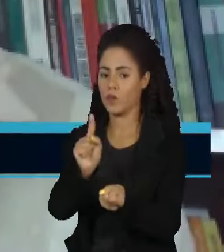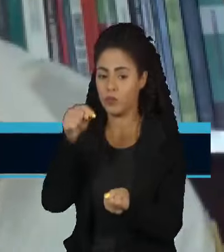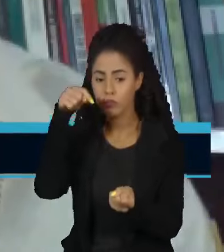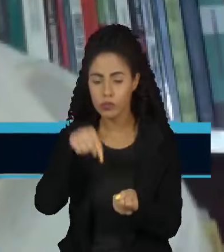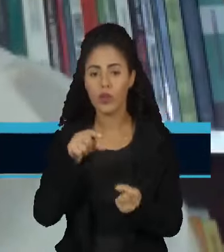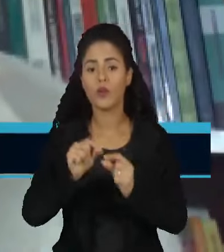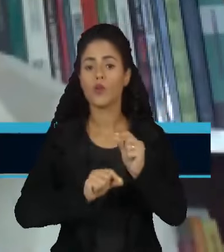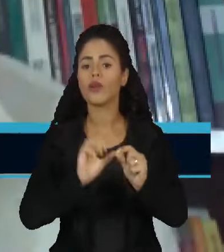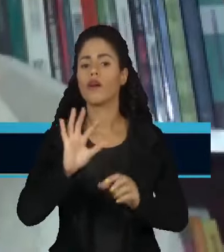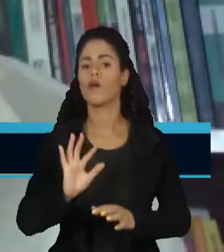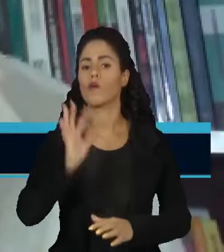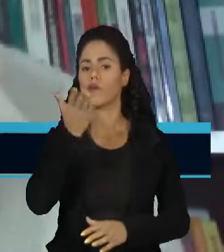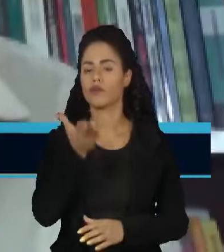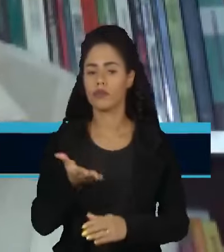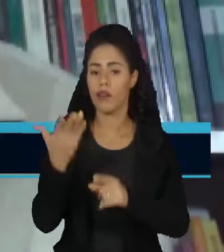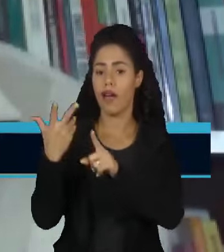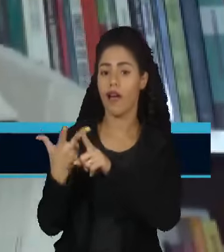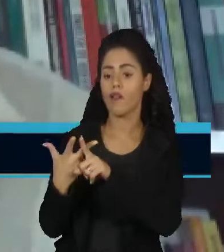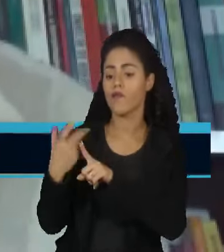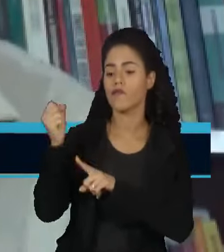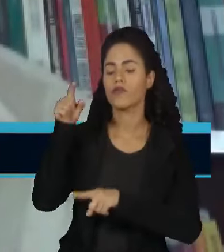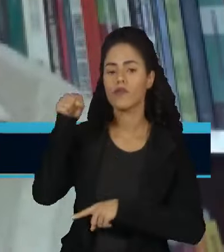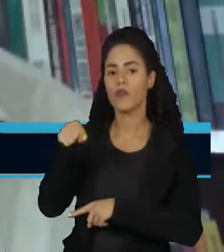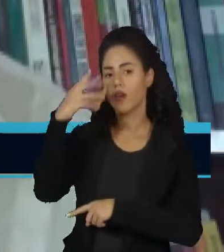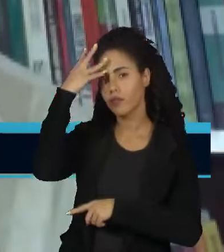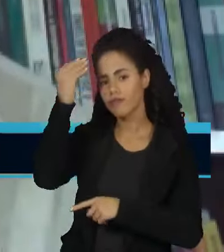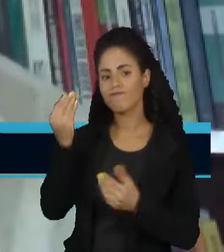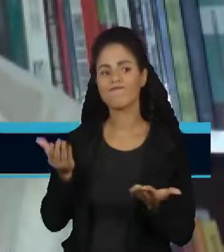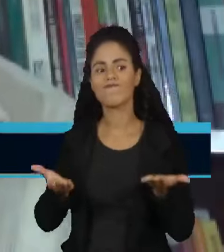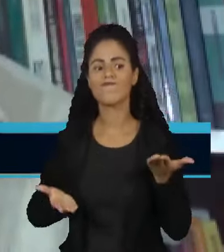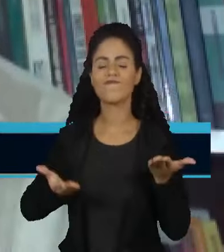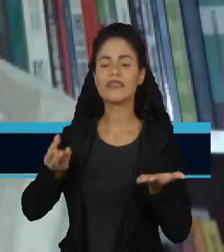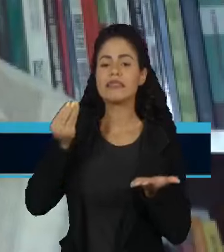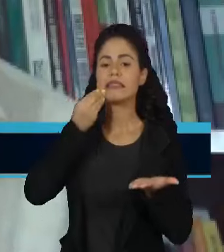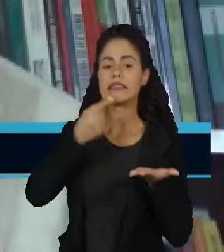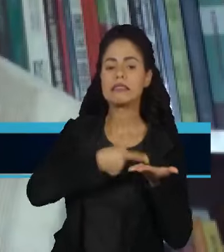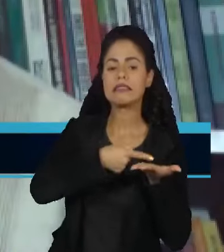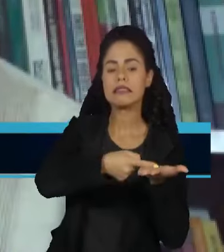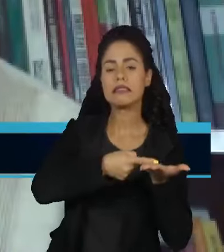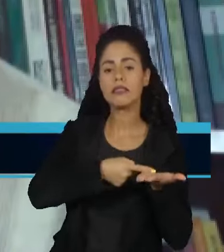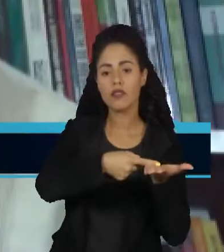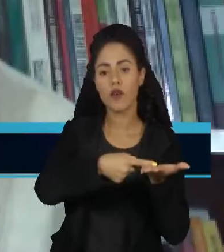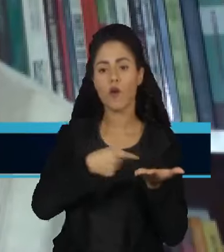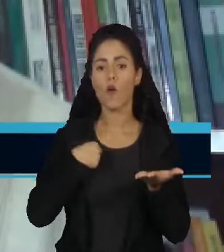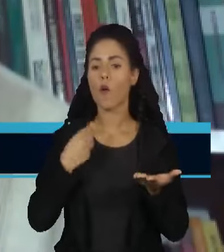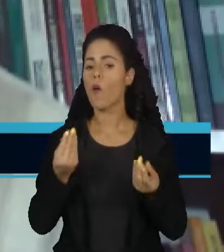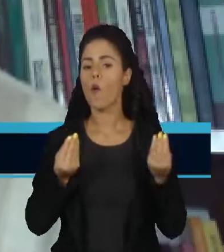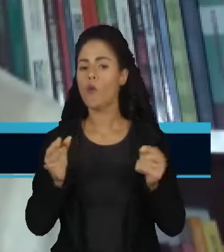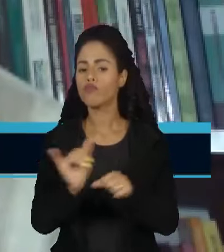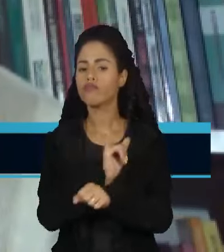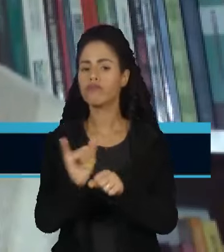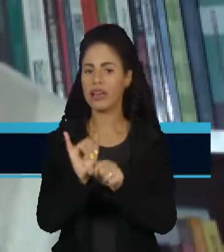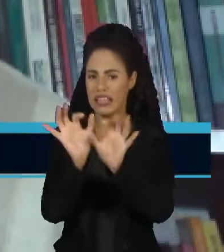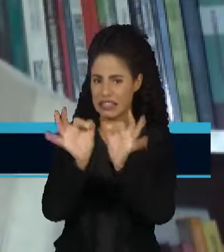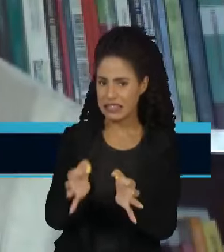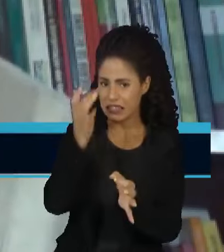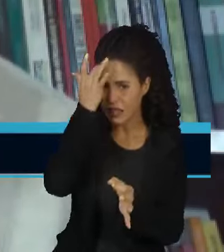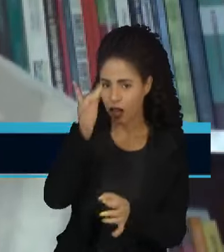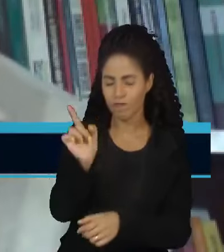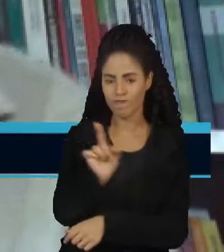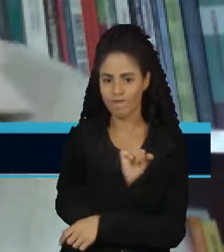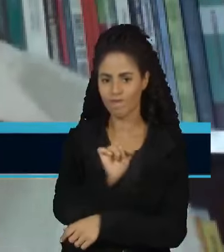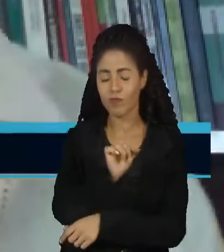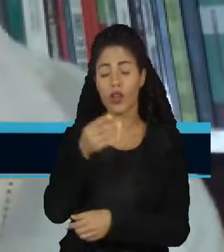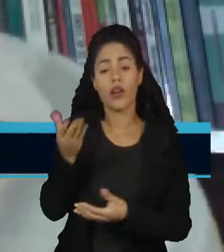para não reconhecer a vitória do Gonzalez, o Brasil tenta achar um meio termo aí, né? E aí procurar um meio termo não é muito simples, porque, veja,